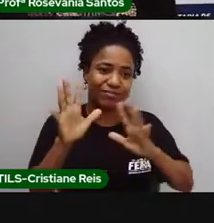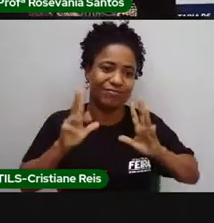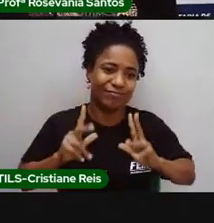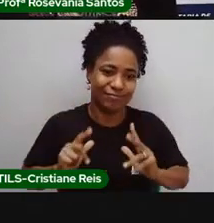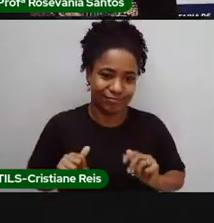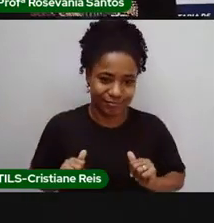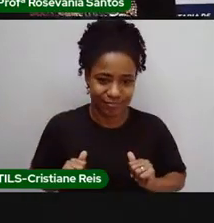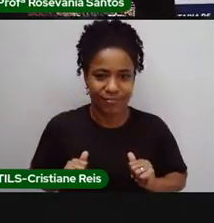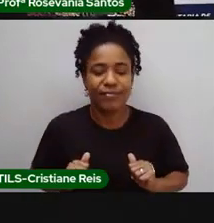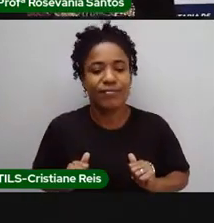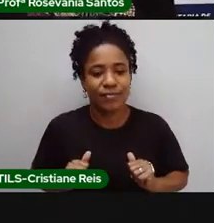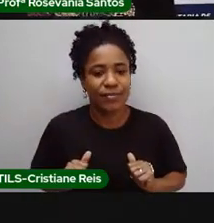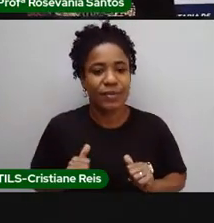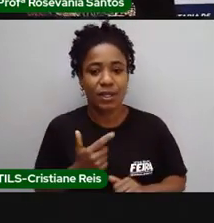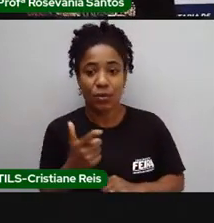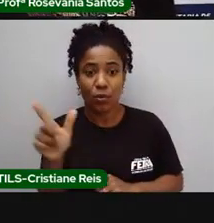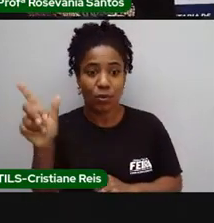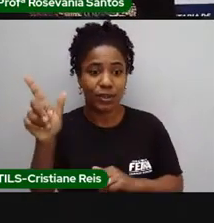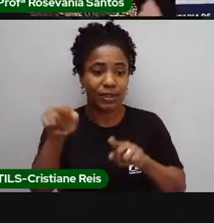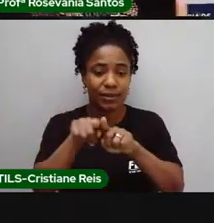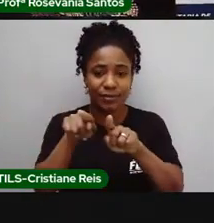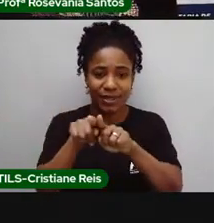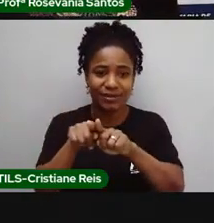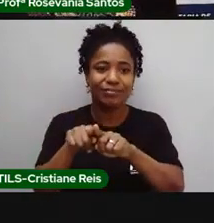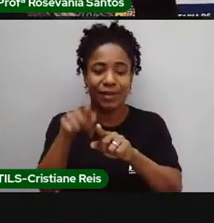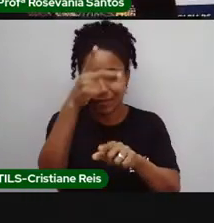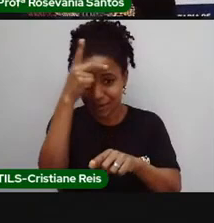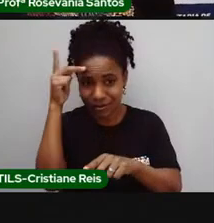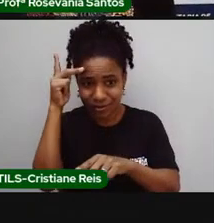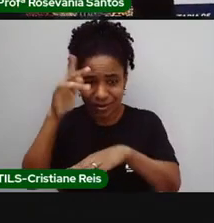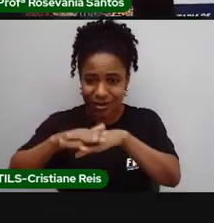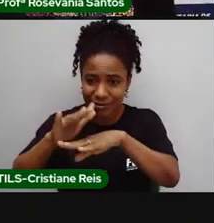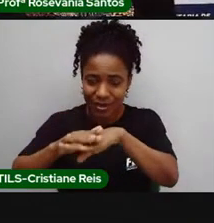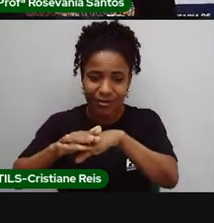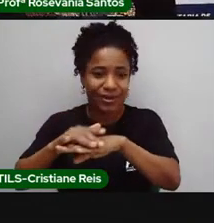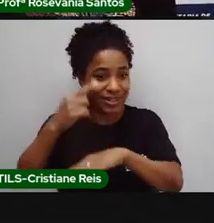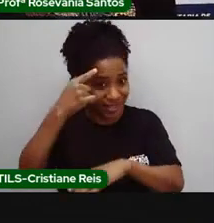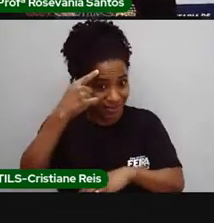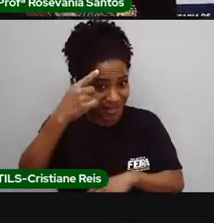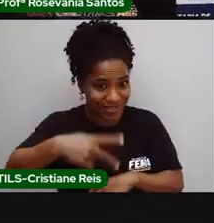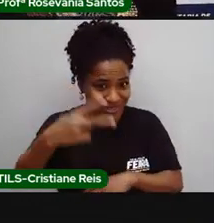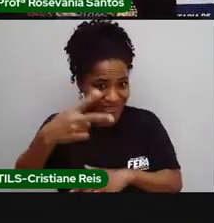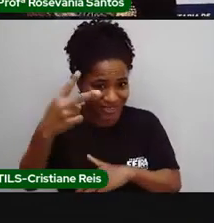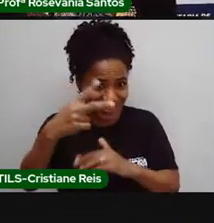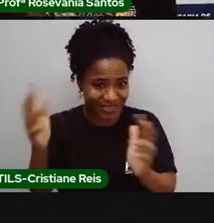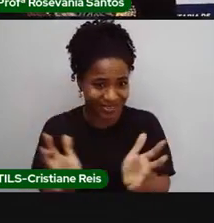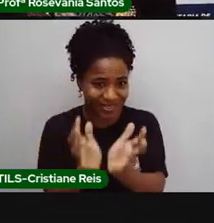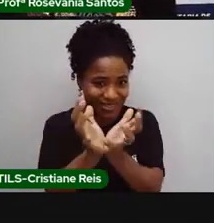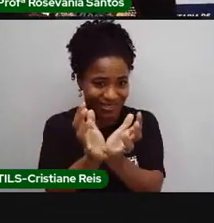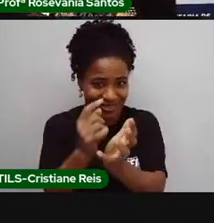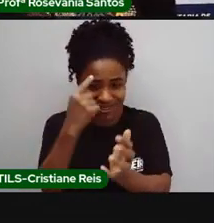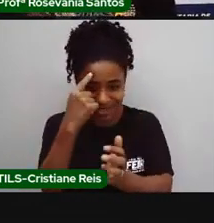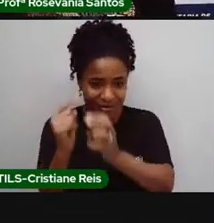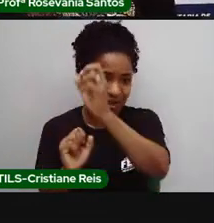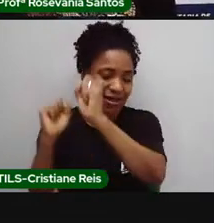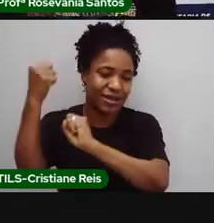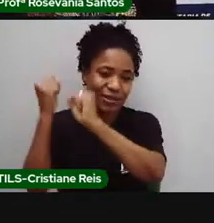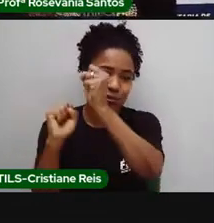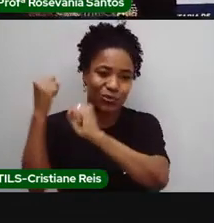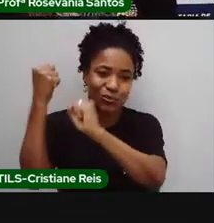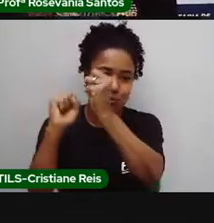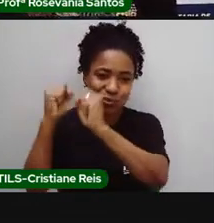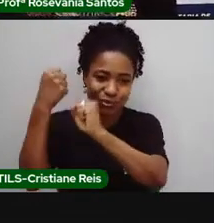que nós temos é a indústria, né, aquela lei do setor secundário. E aí, o que acontece? Essa indústria,